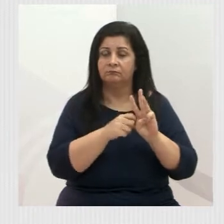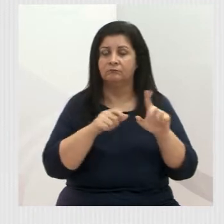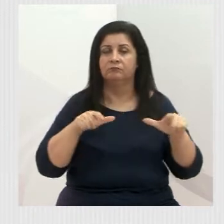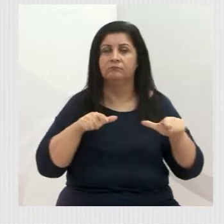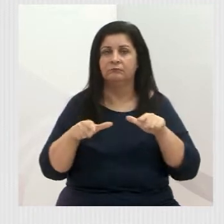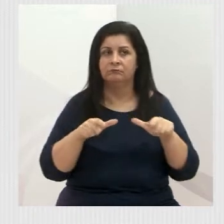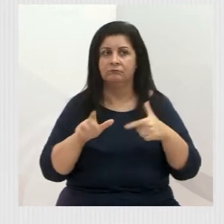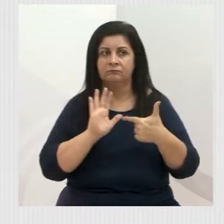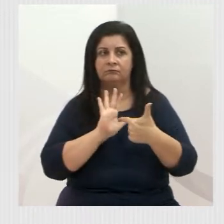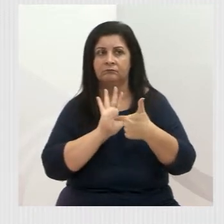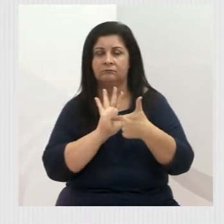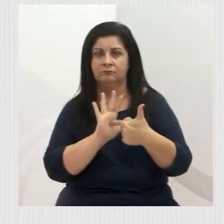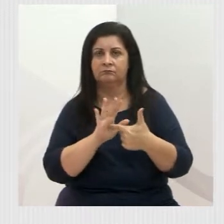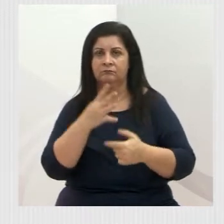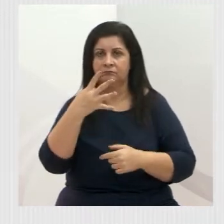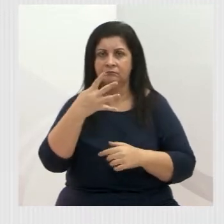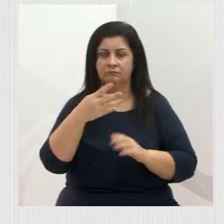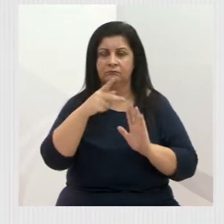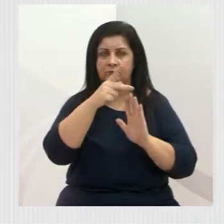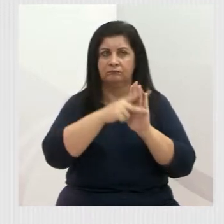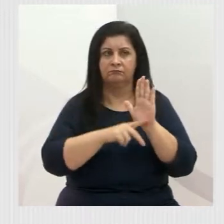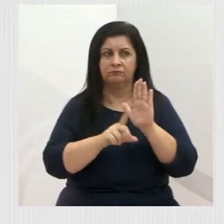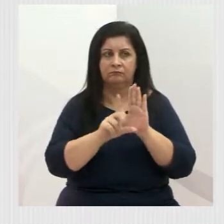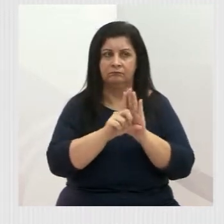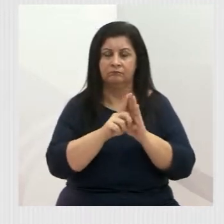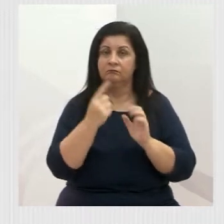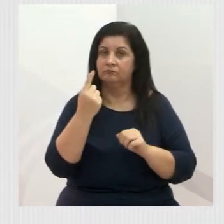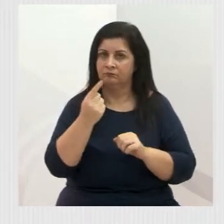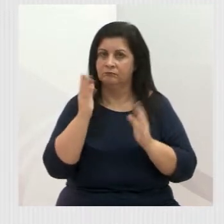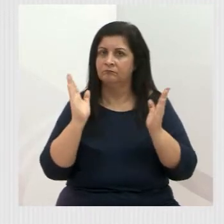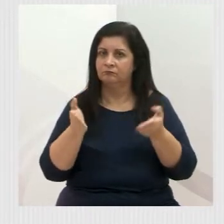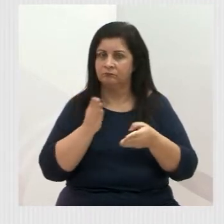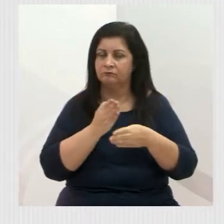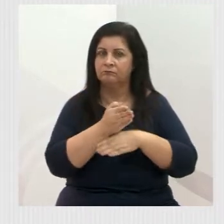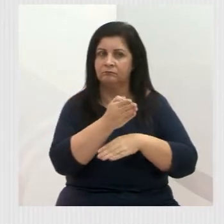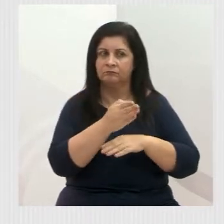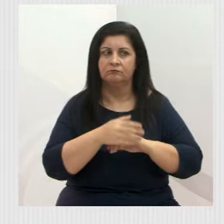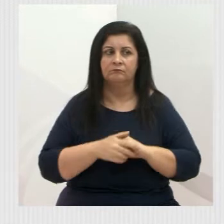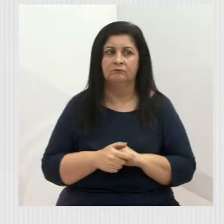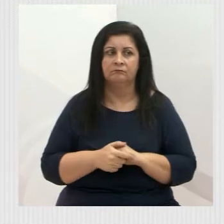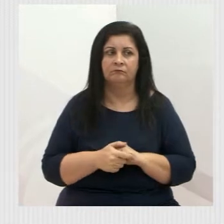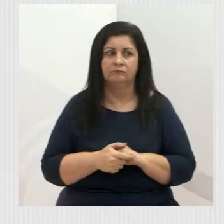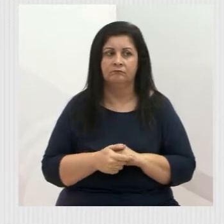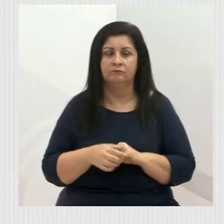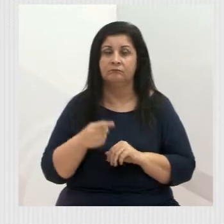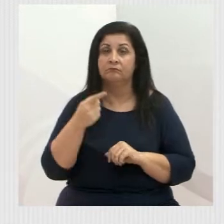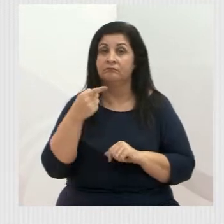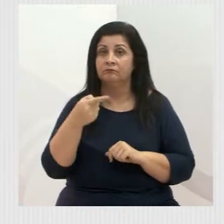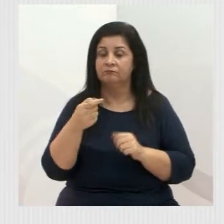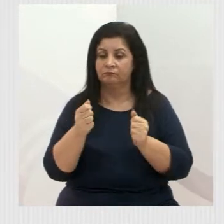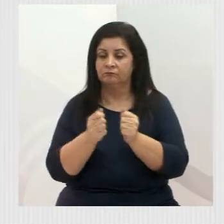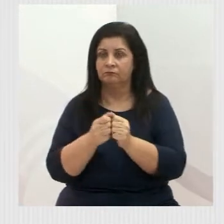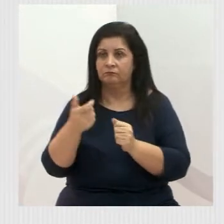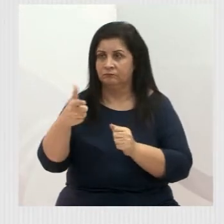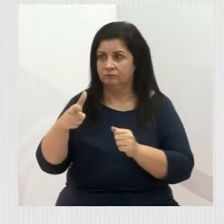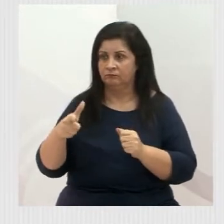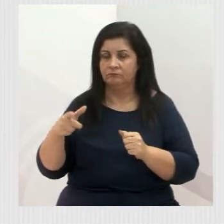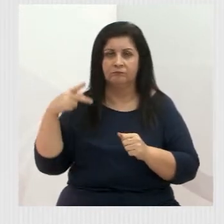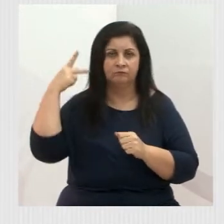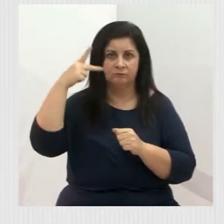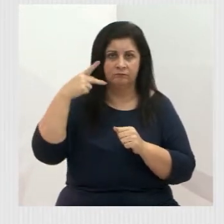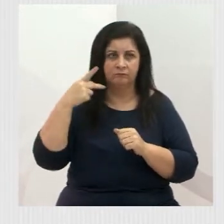apresentamos quatro projetos, sendo um deles já aprovado, um projeto em conjunto com os demais vereadores,